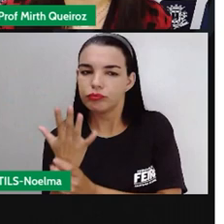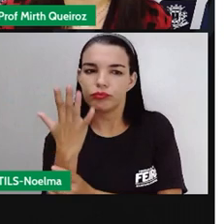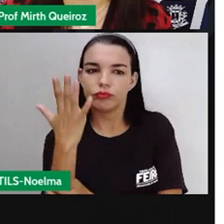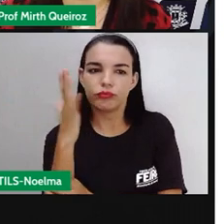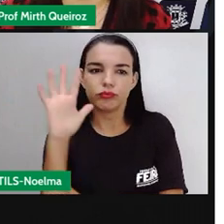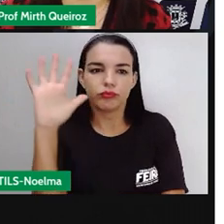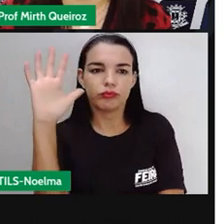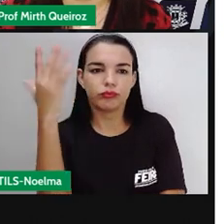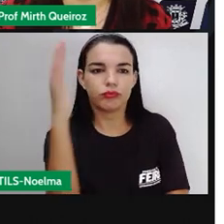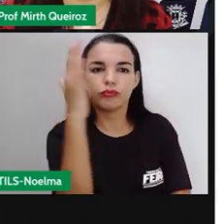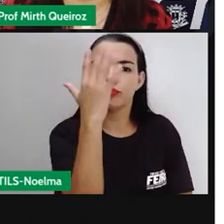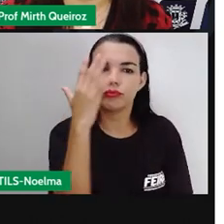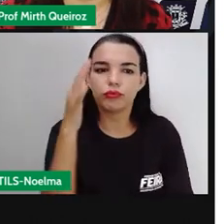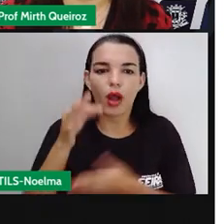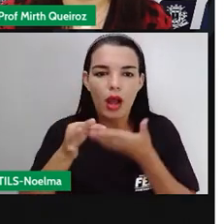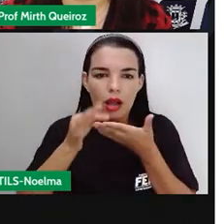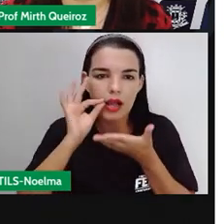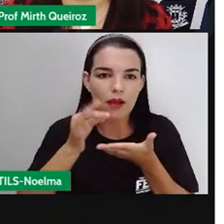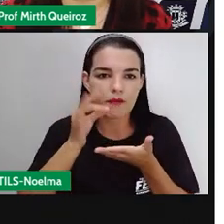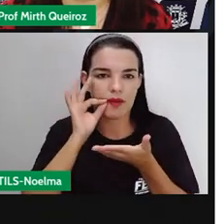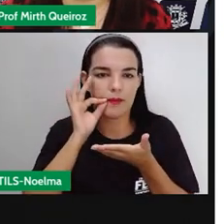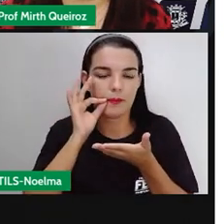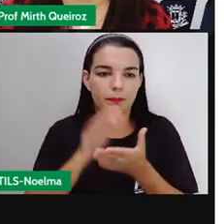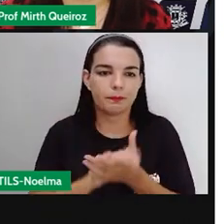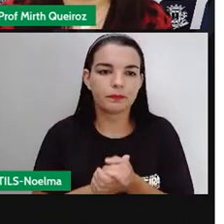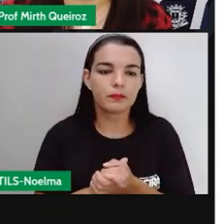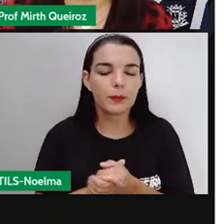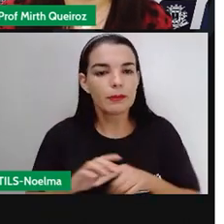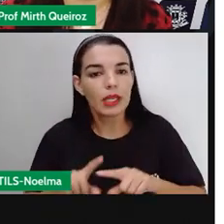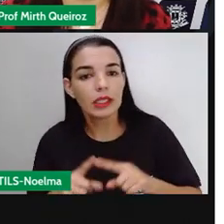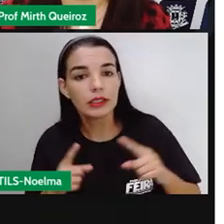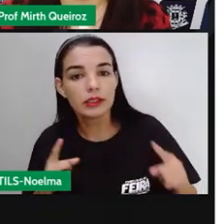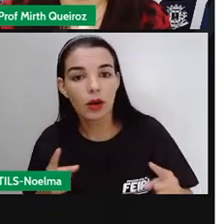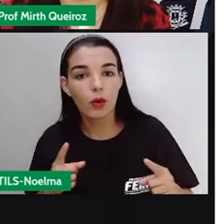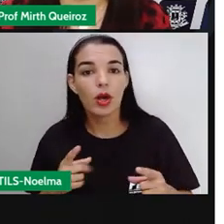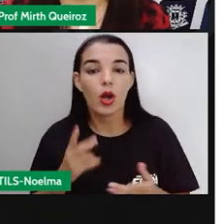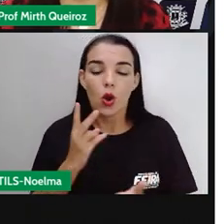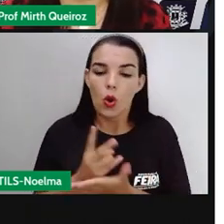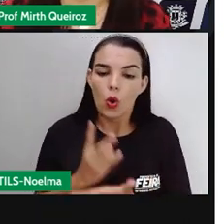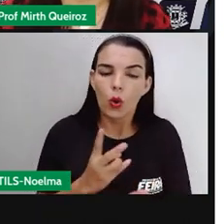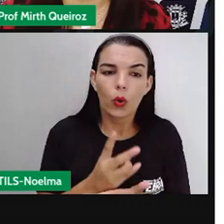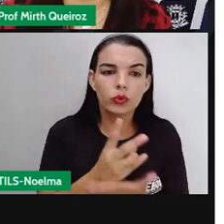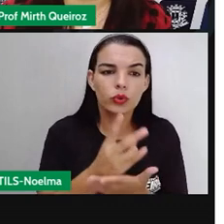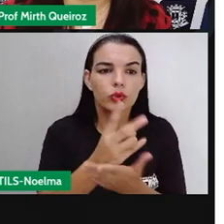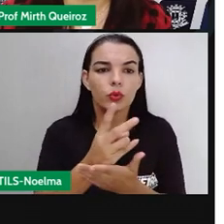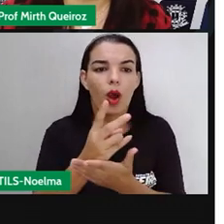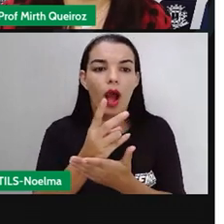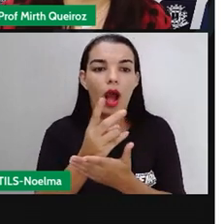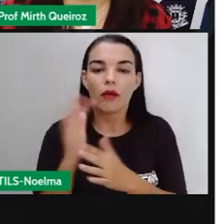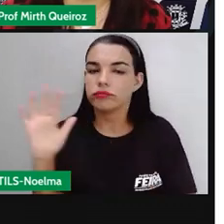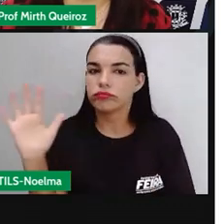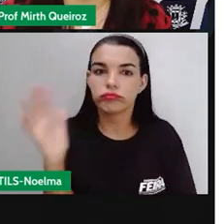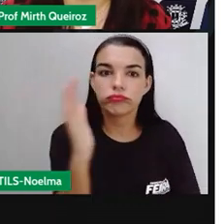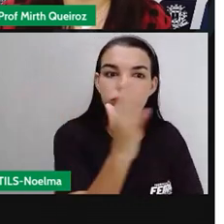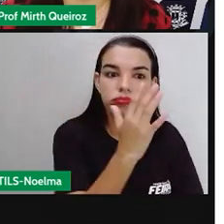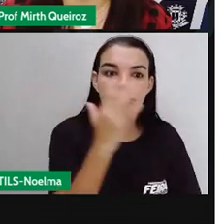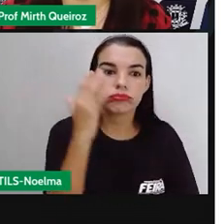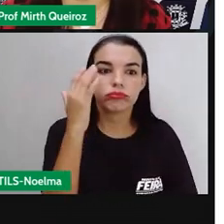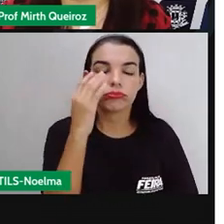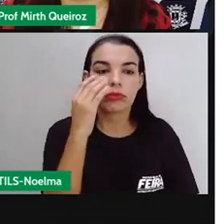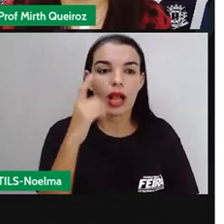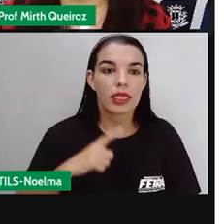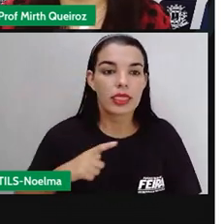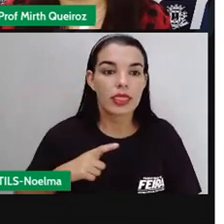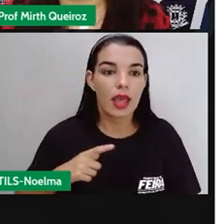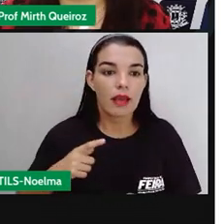A partir dessa concentração no cultivo do café, as plantações foram expandindo no decorrer do tempo e atingiram o